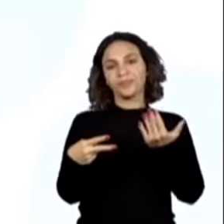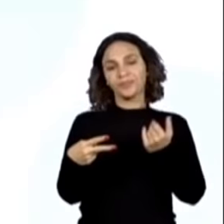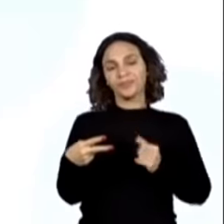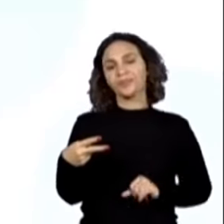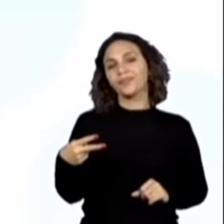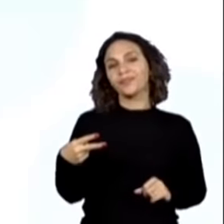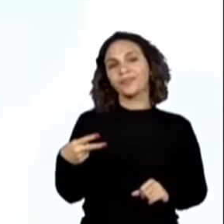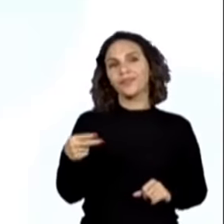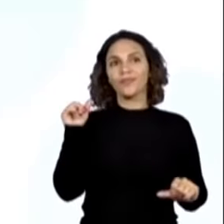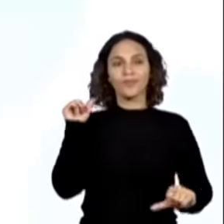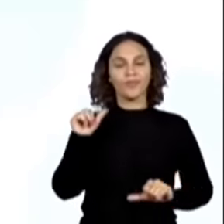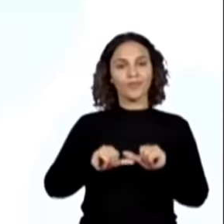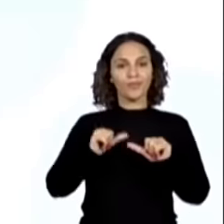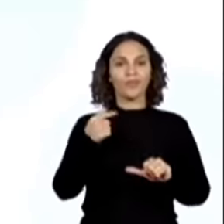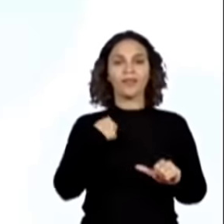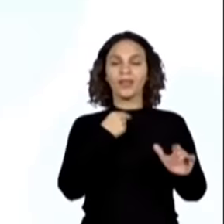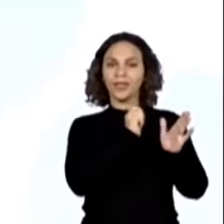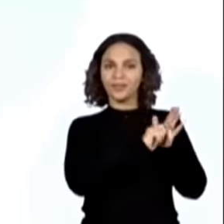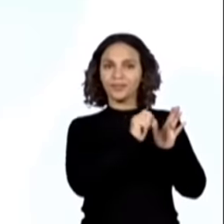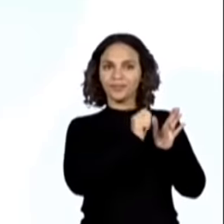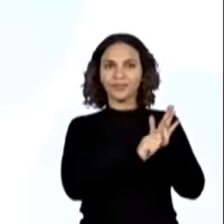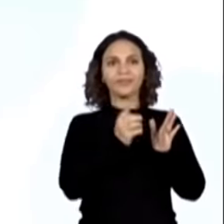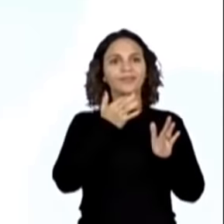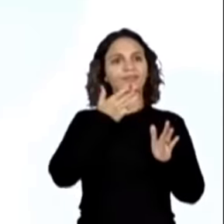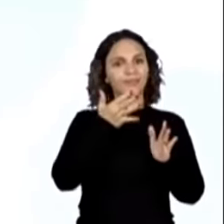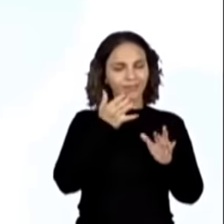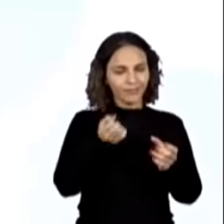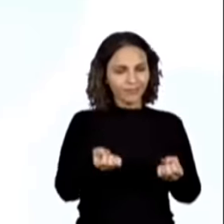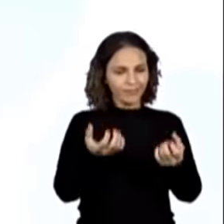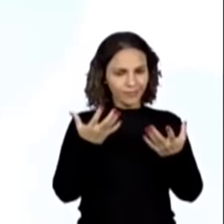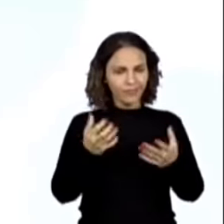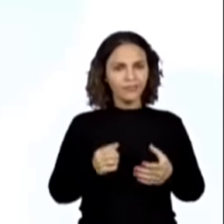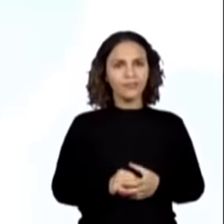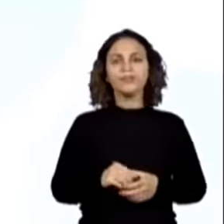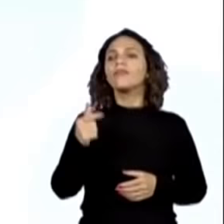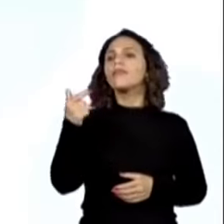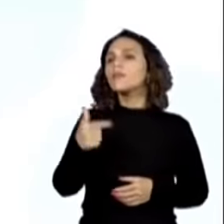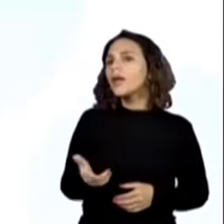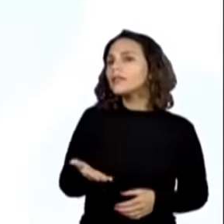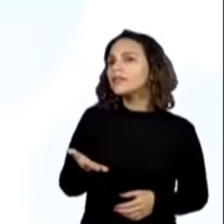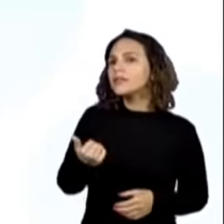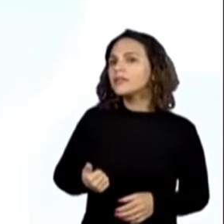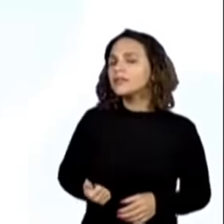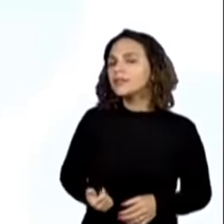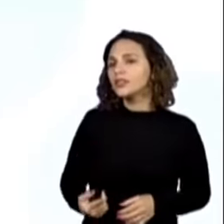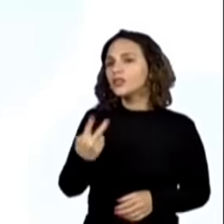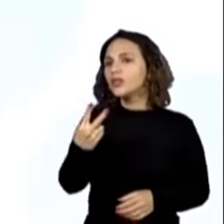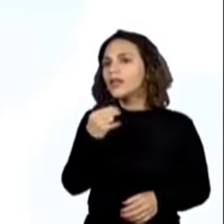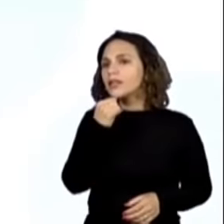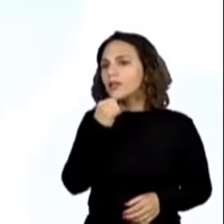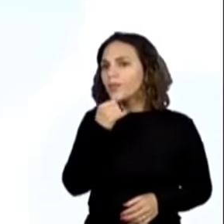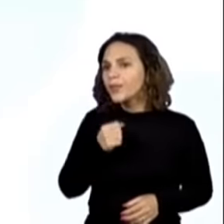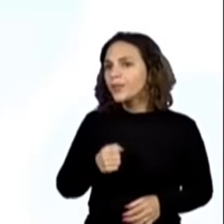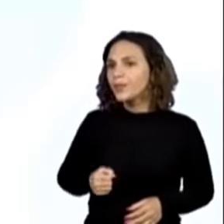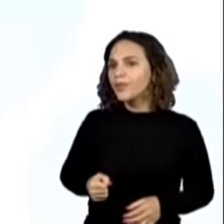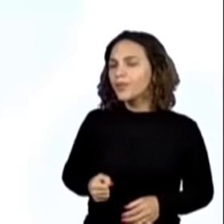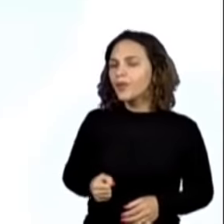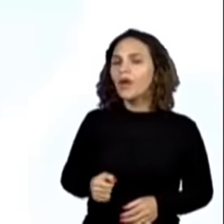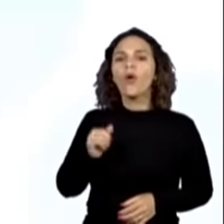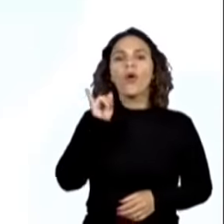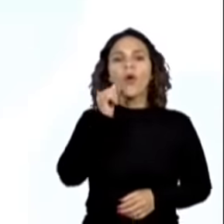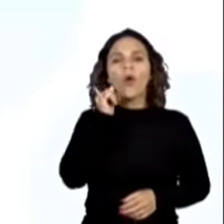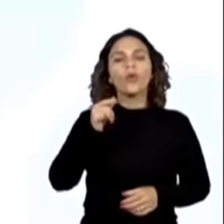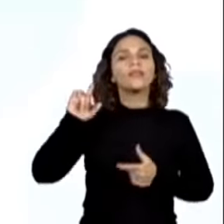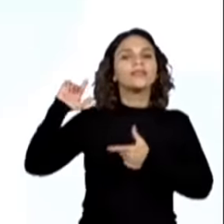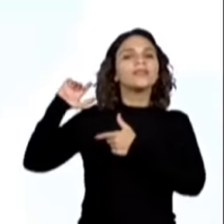canetinha, inclusive a cor para poder escrever, mais dois exemplos de contos